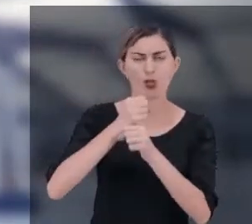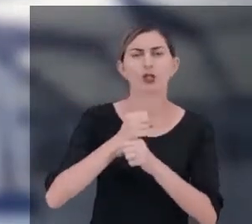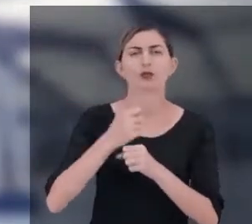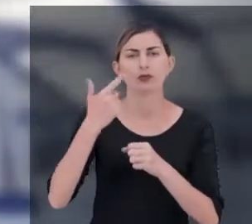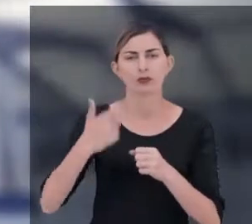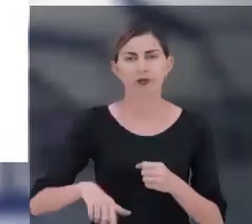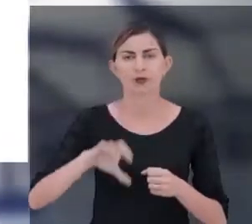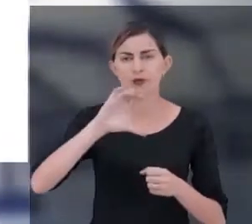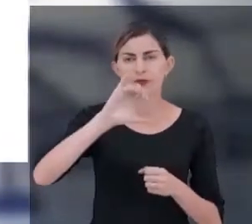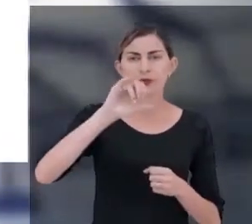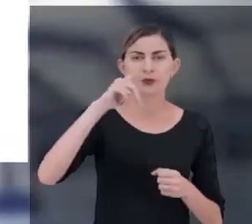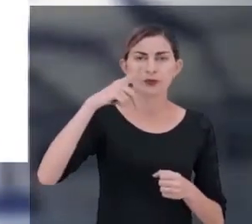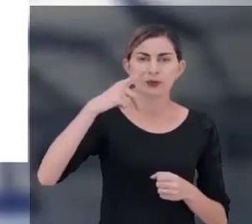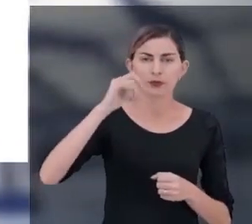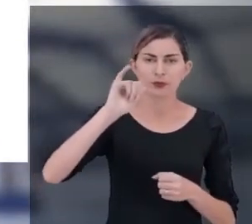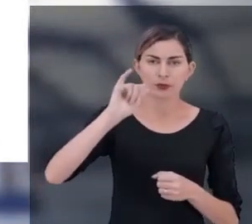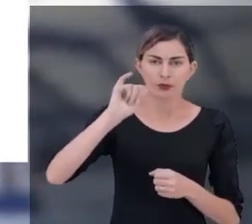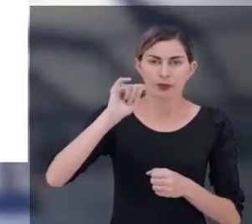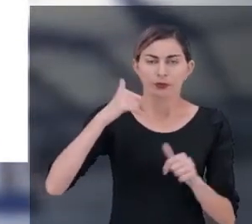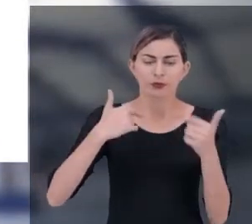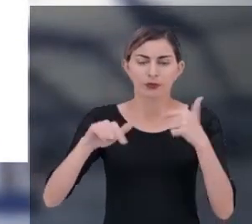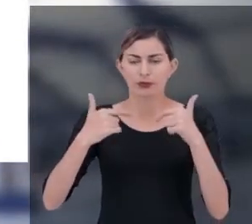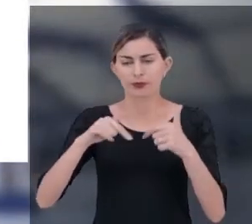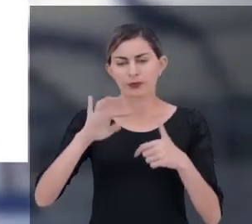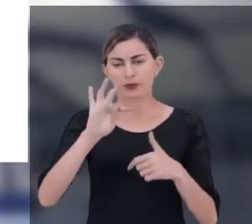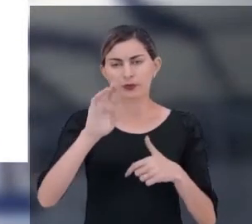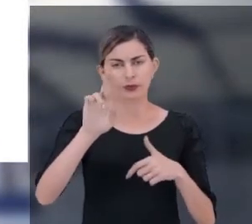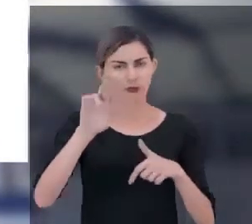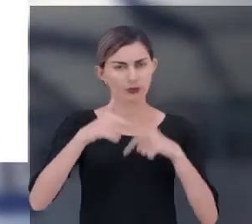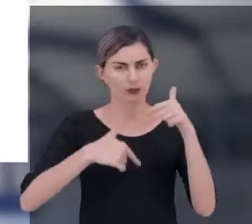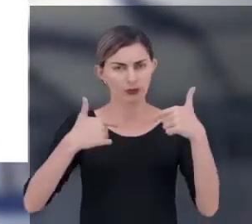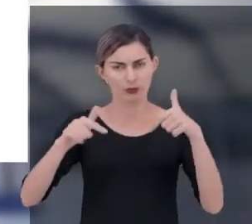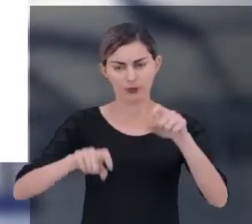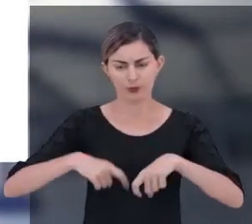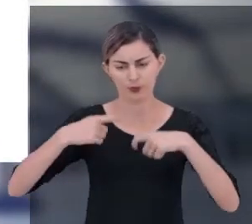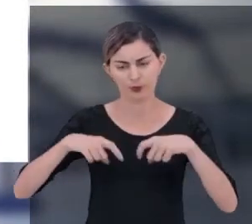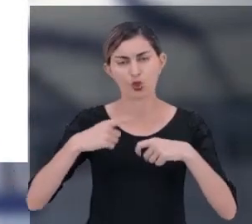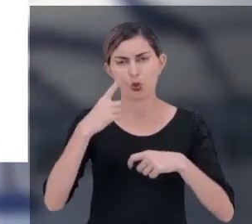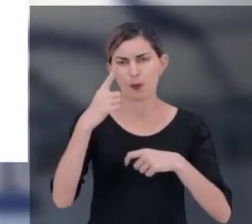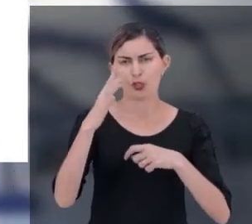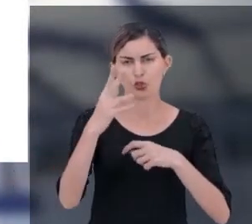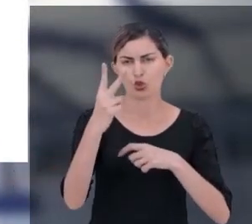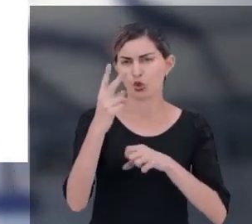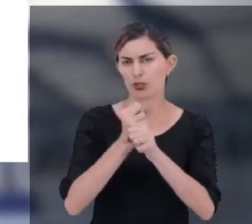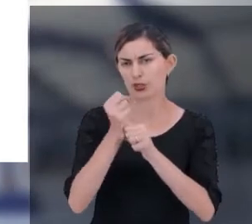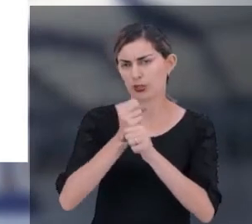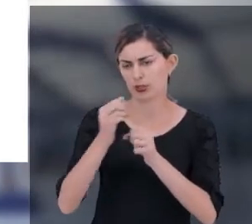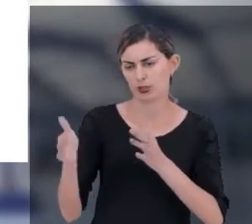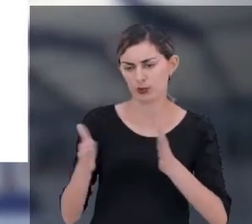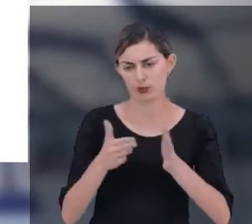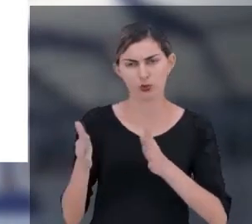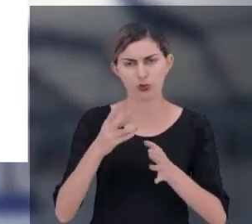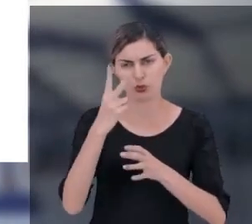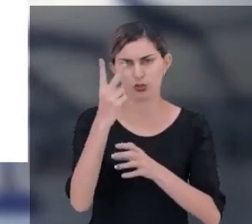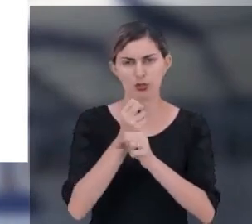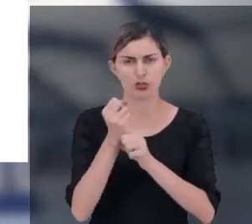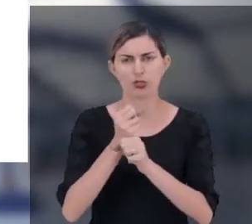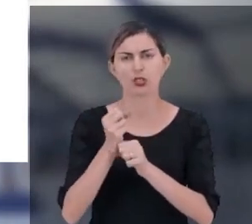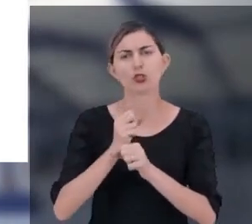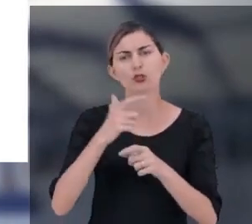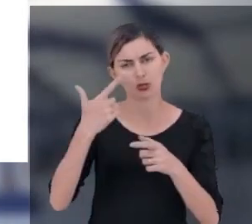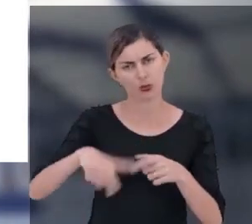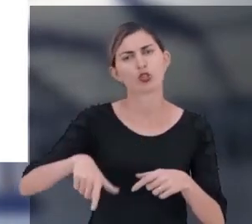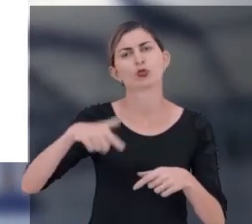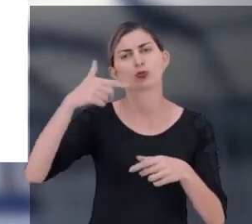Já a SIPA-TR, a SIPA do trabalho rural, ele terá um mandato de duração de dois anos, permitida